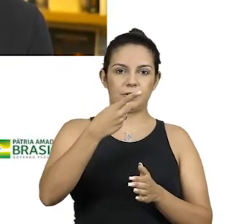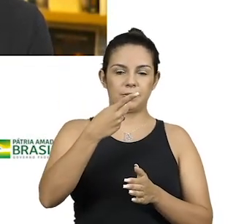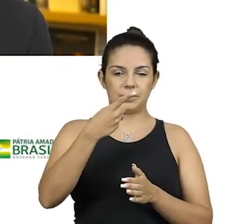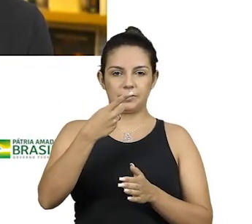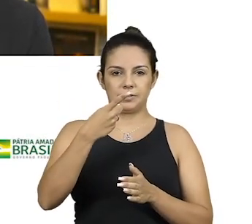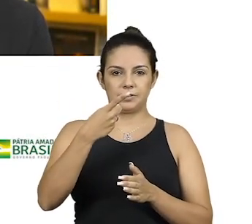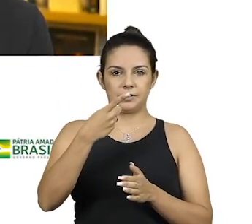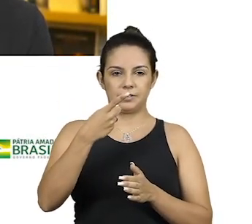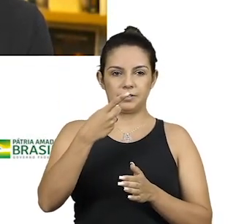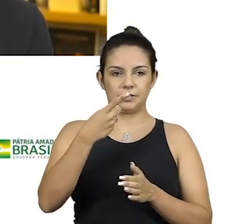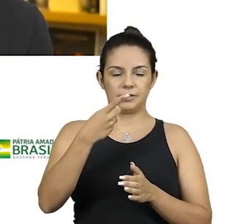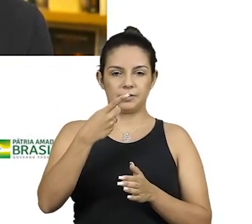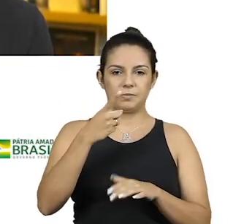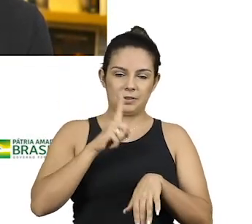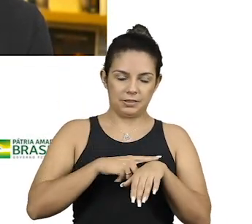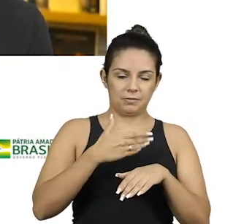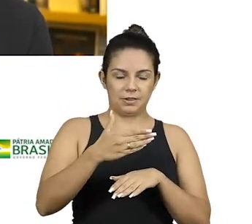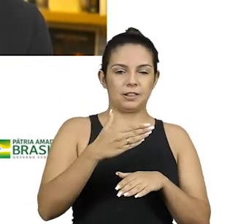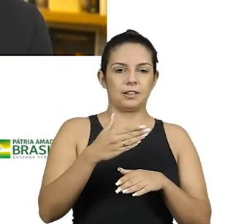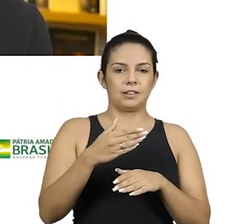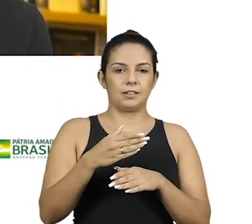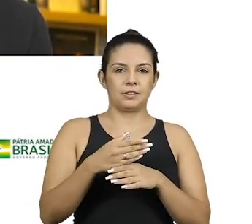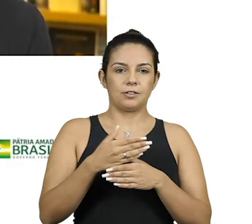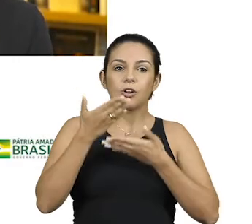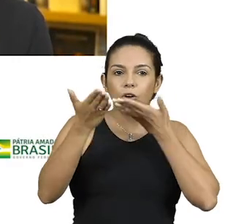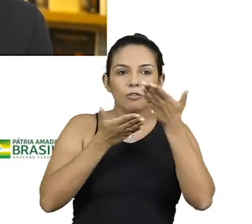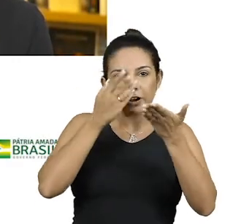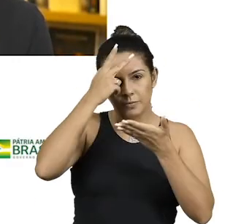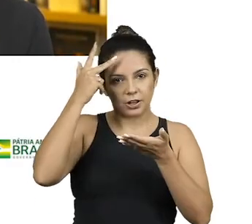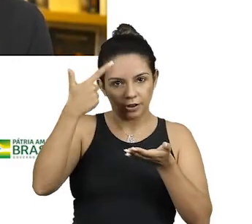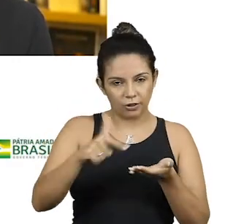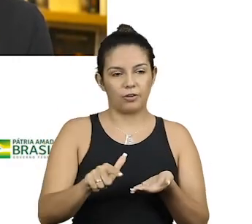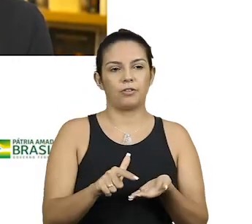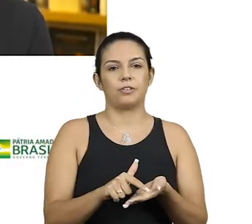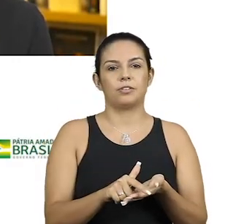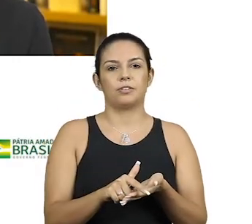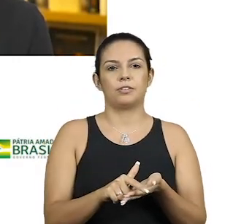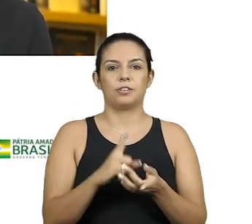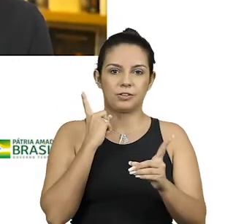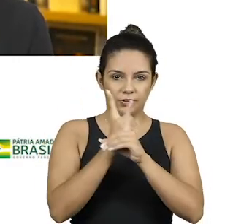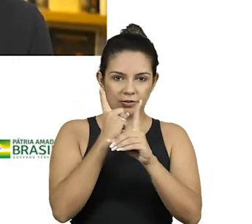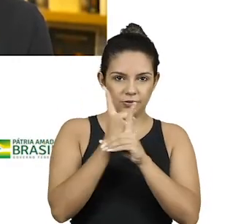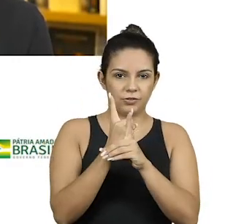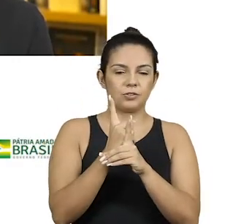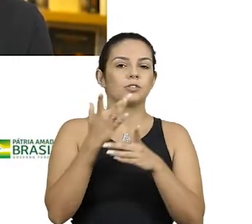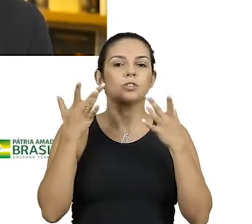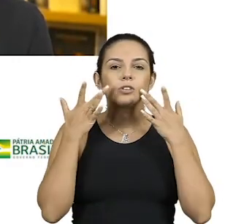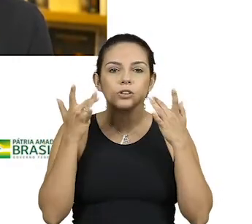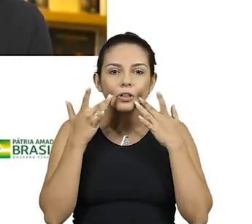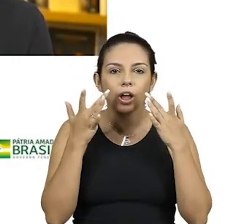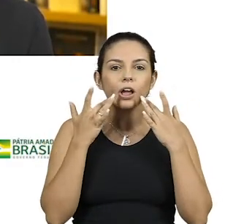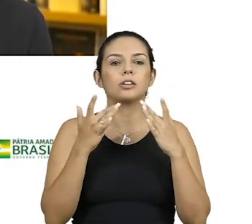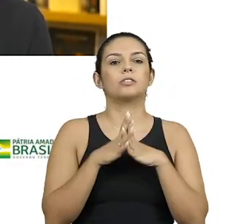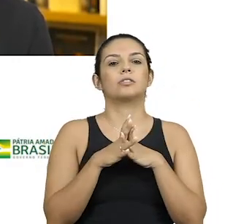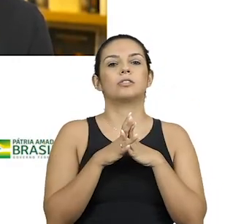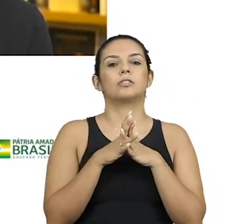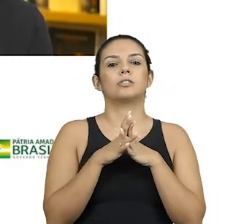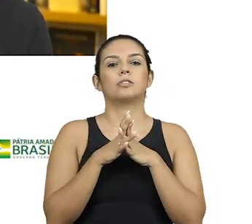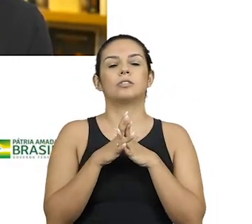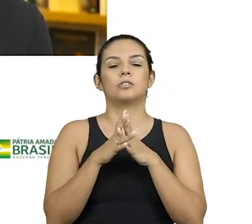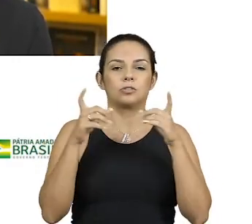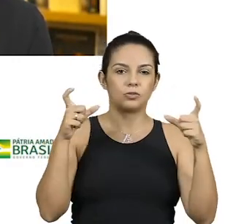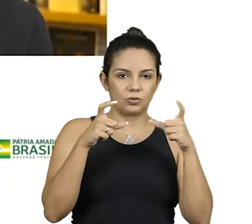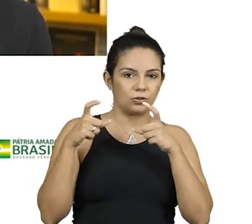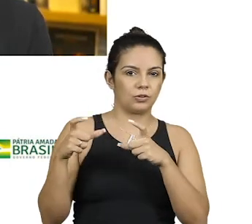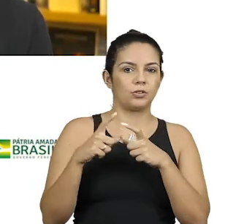breve, em brevíssimo tempo, tarefa, convencer as pessoas novamente a se reencontrarem nos teatros, nos auditórios, nos